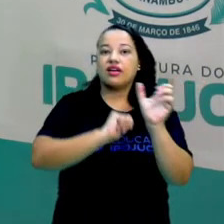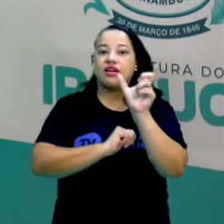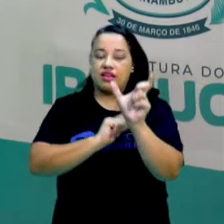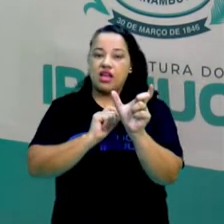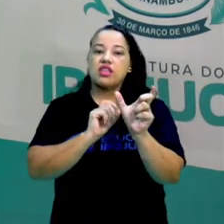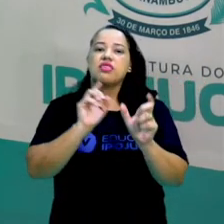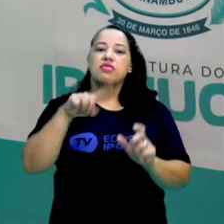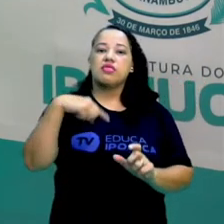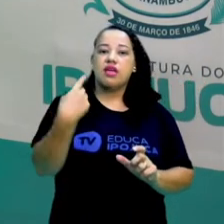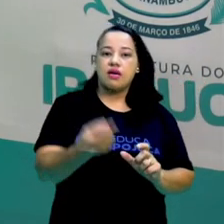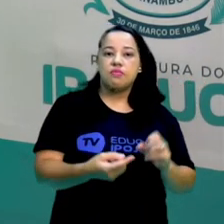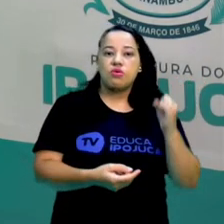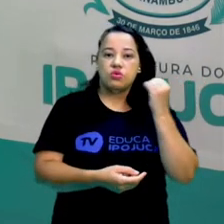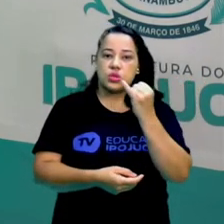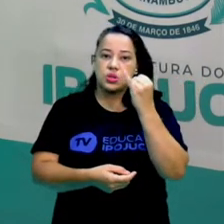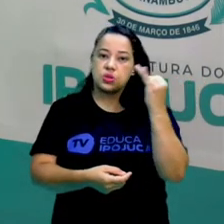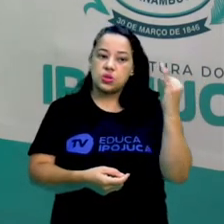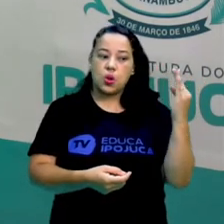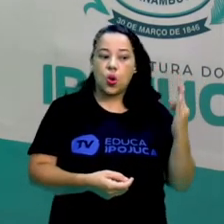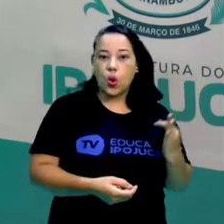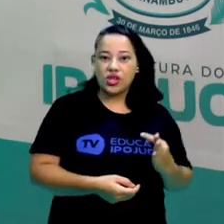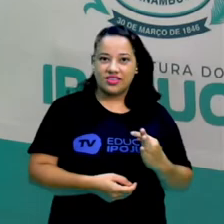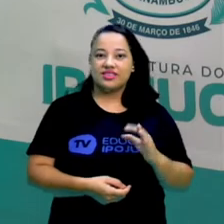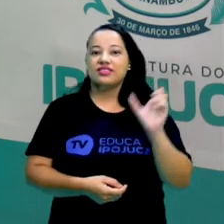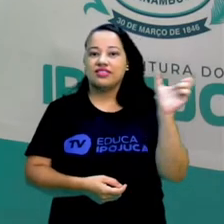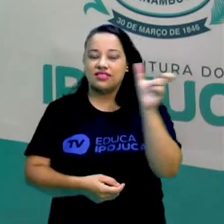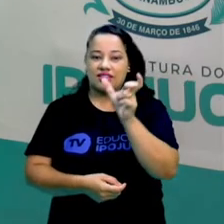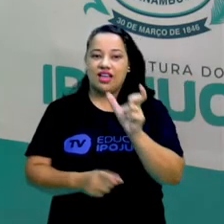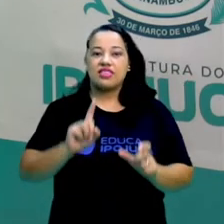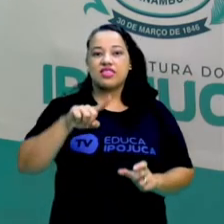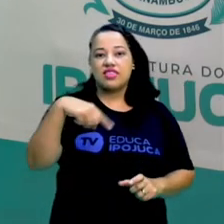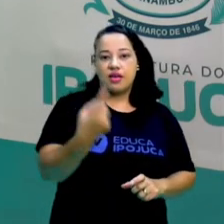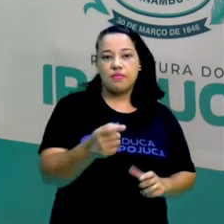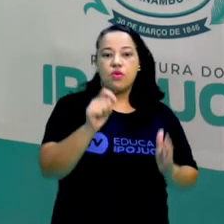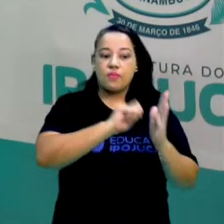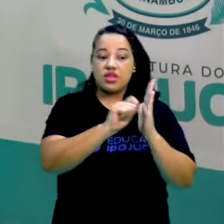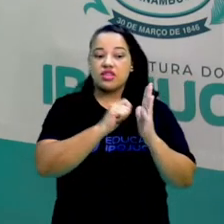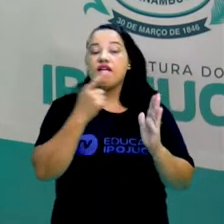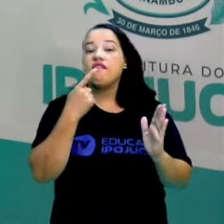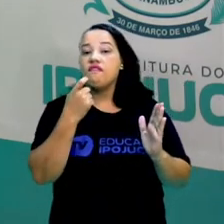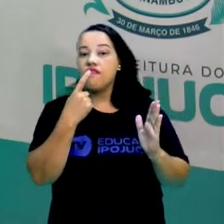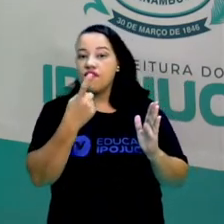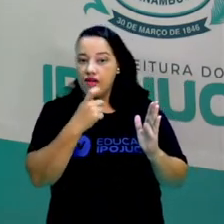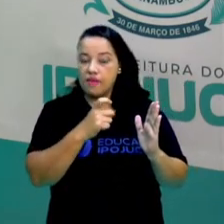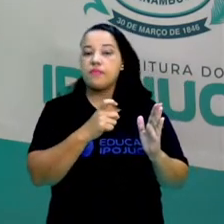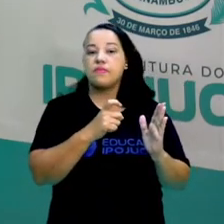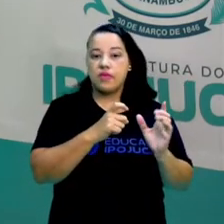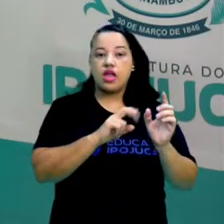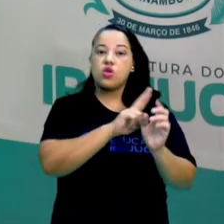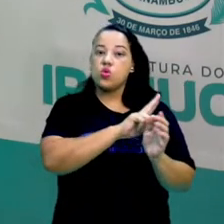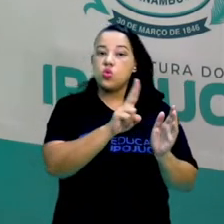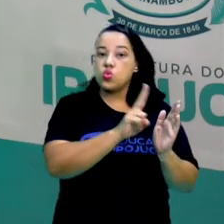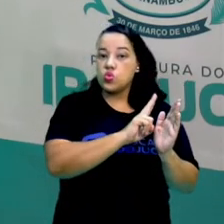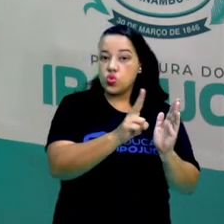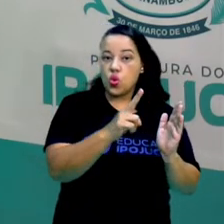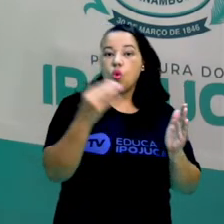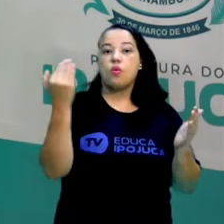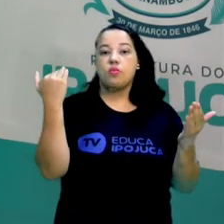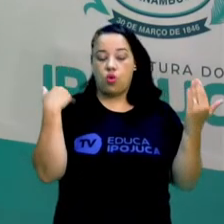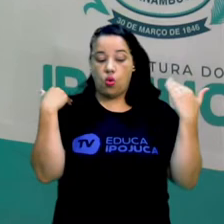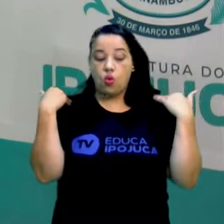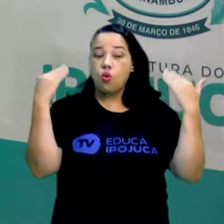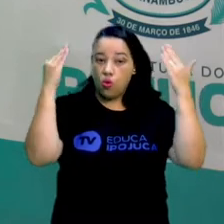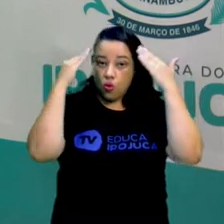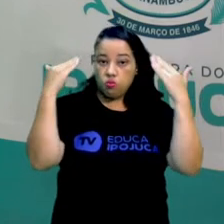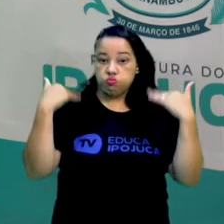quantas palavras tem o trecho desta música. E pinte de vermelho as palavras que nomeiam a parte do corpo.